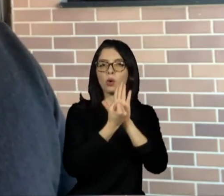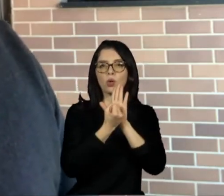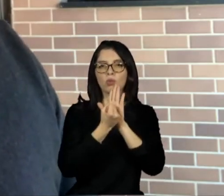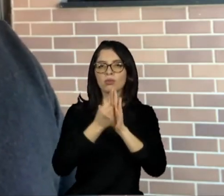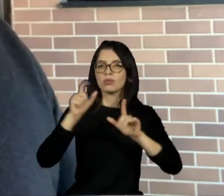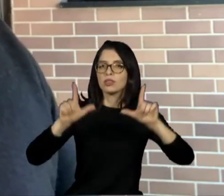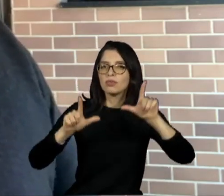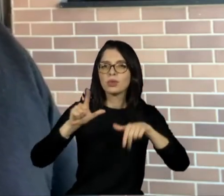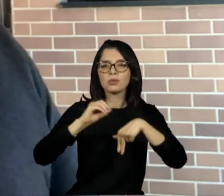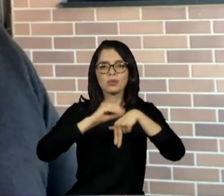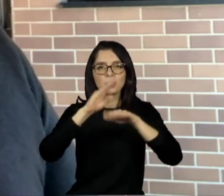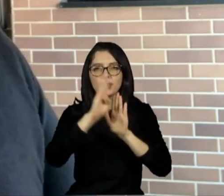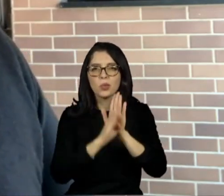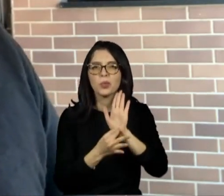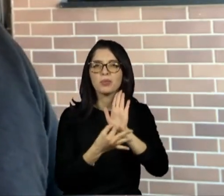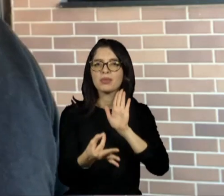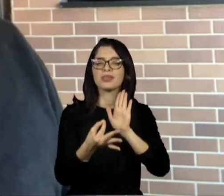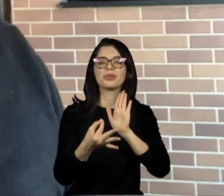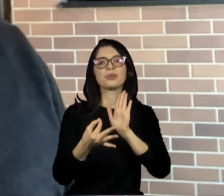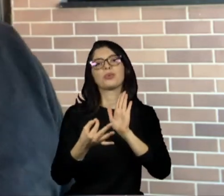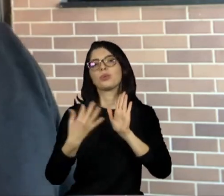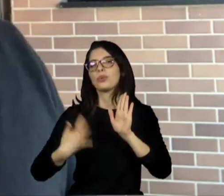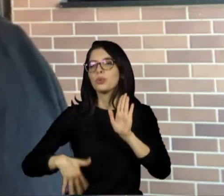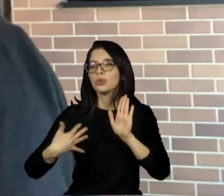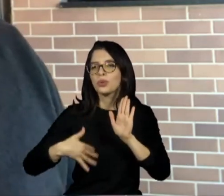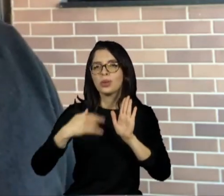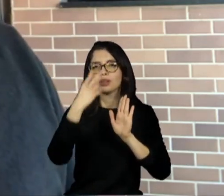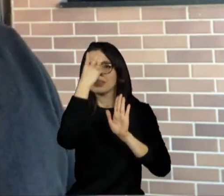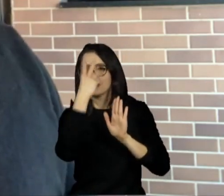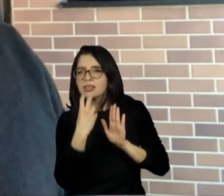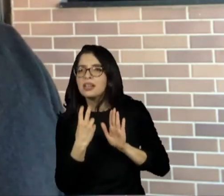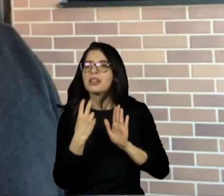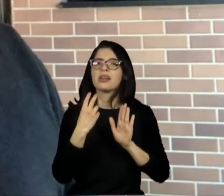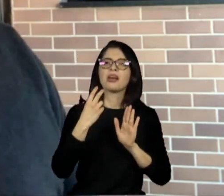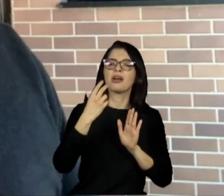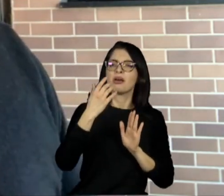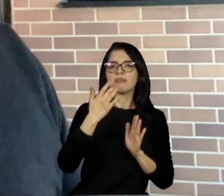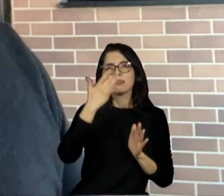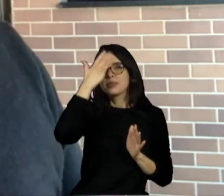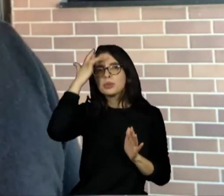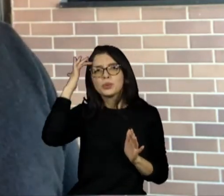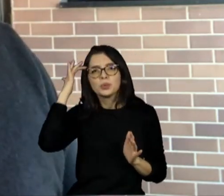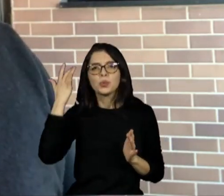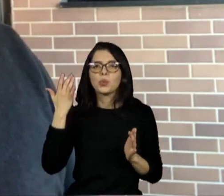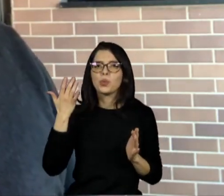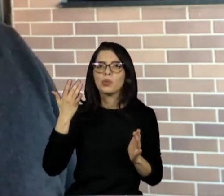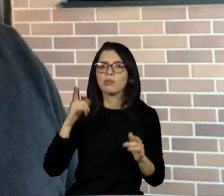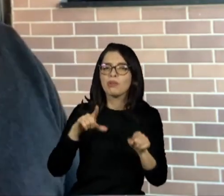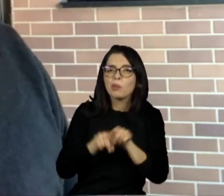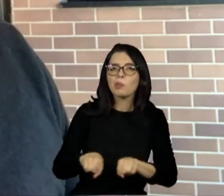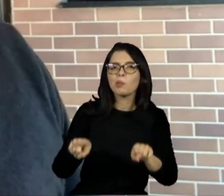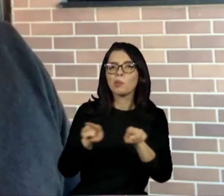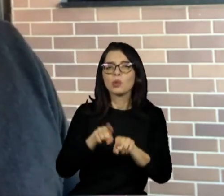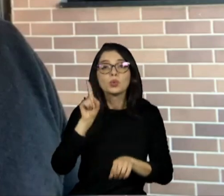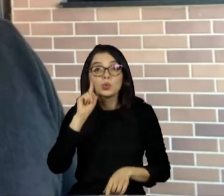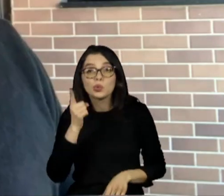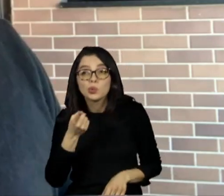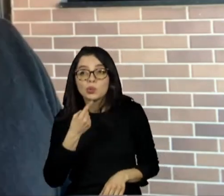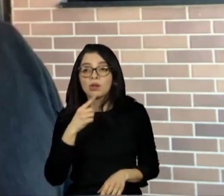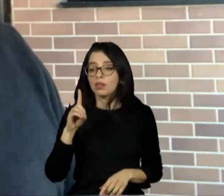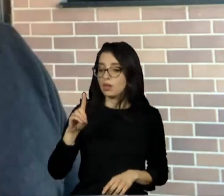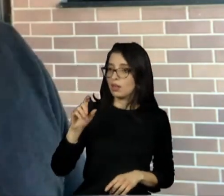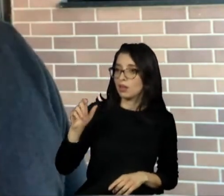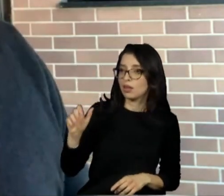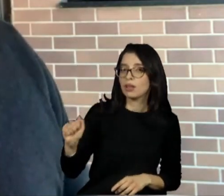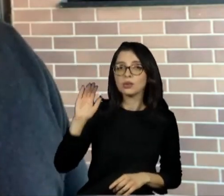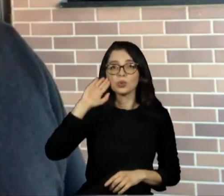A gente tem uma pessoa com deficiência visual, a gente já falou um pouco das pessoas com deficiência auditiva, surdos, cegos,